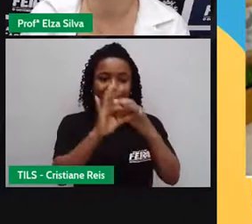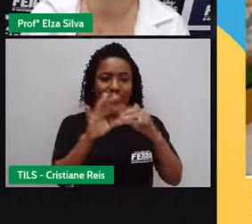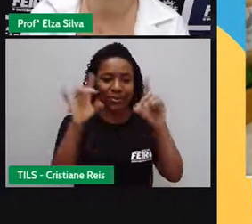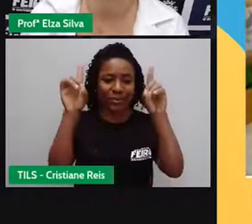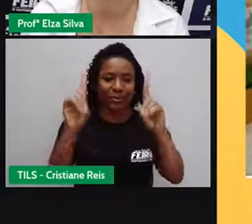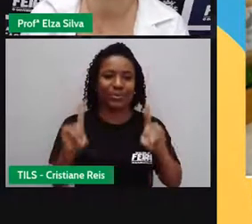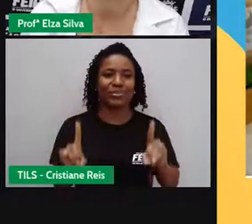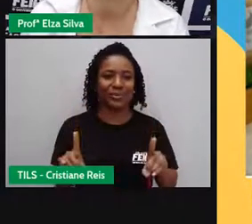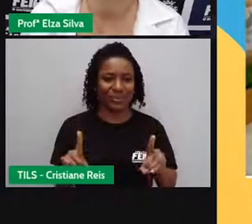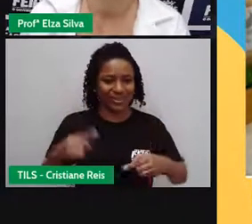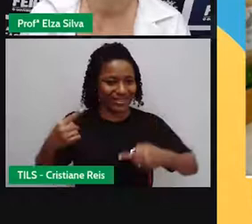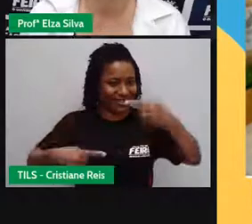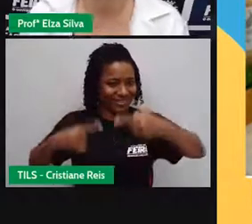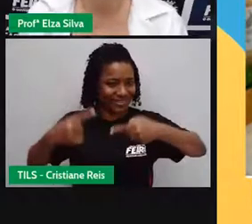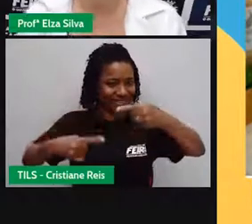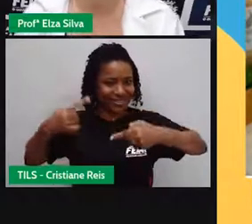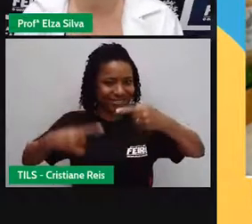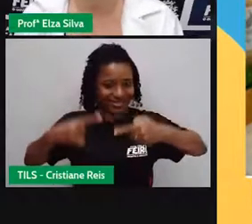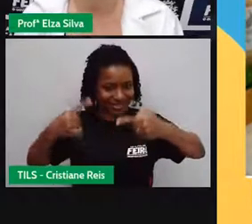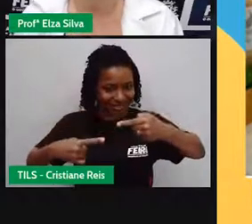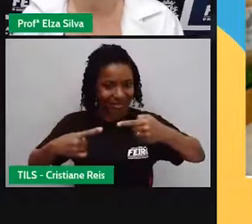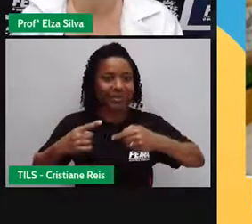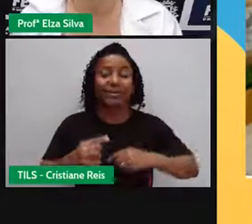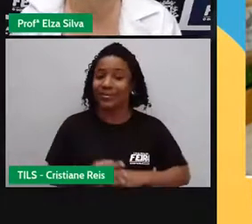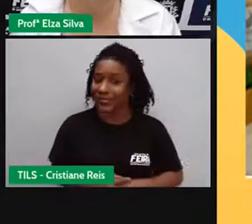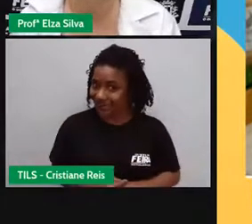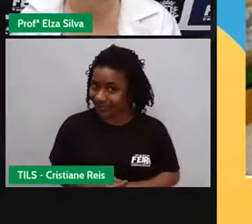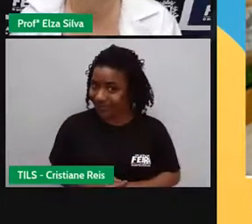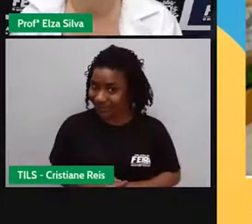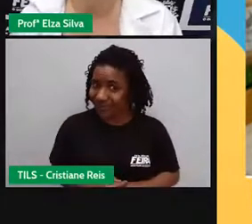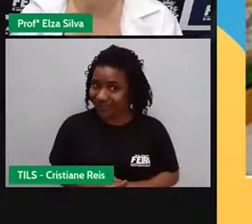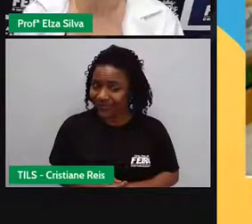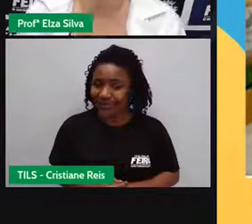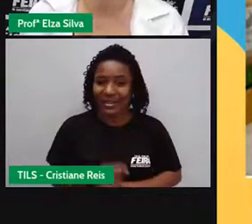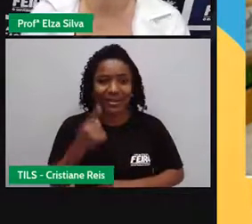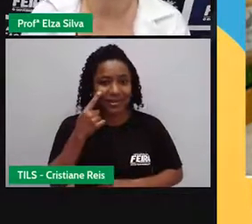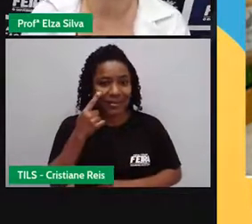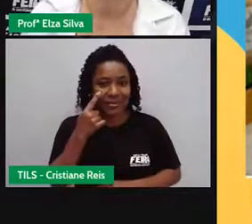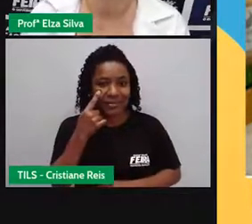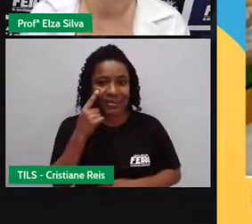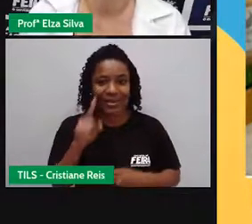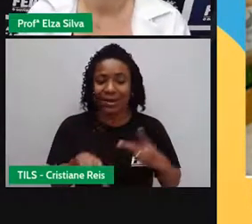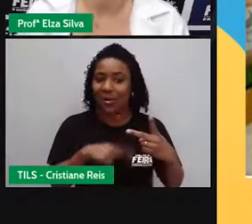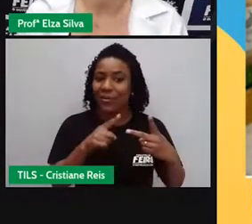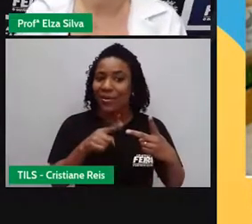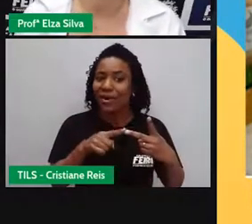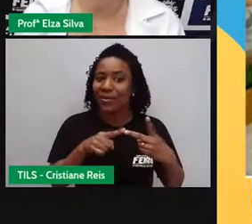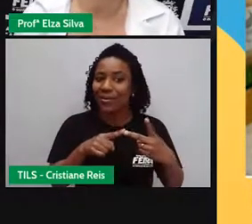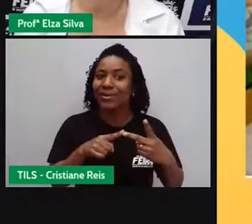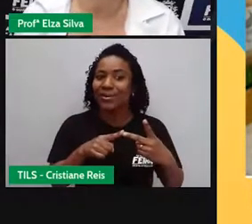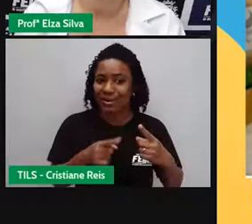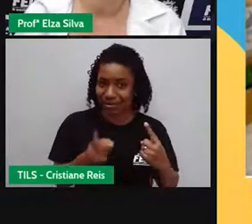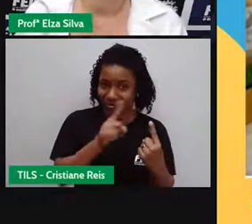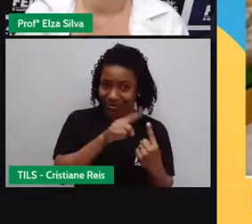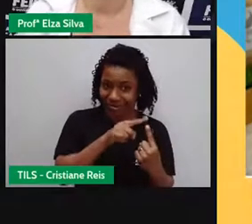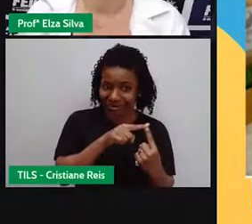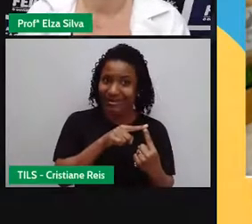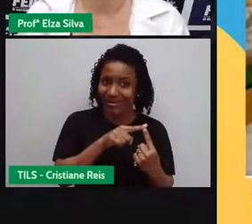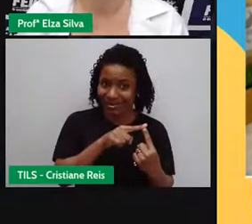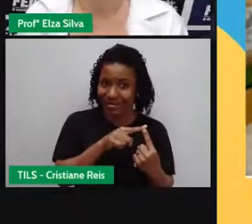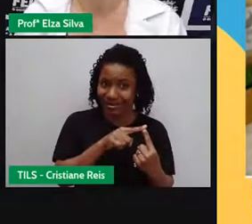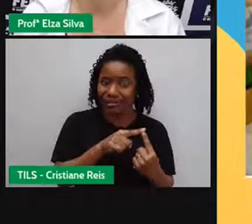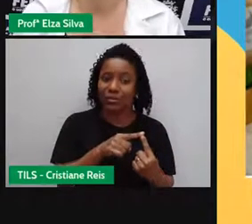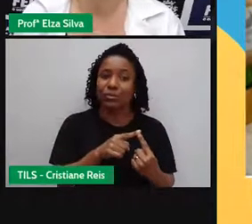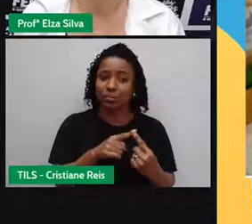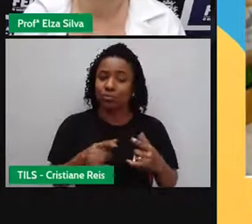mais Sobre isto Mas, conheçamos logo O mascote Da Paralimpíada Mareira É o